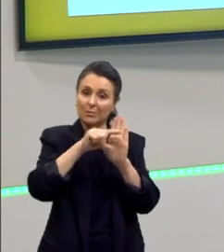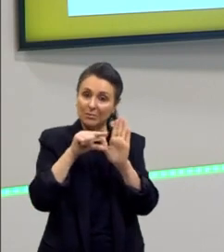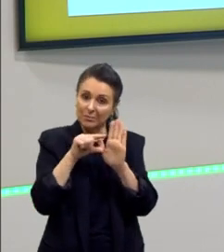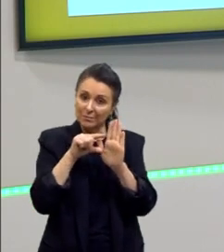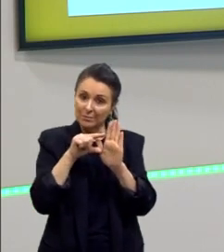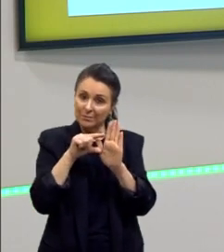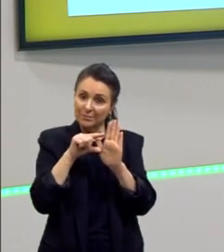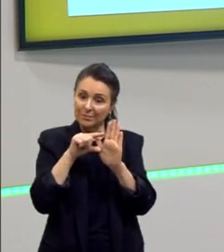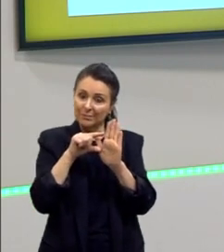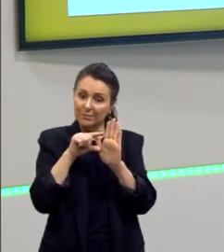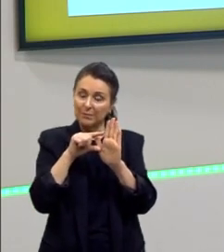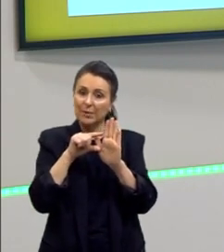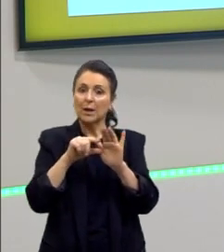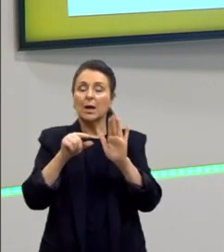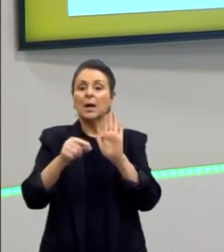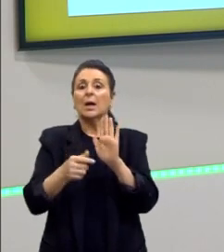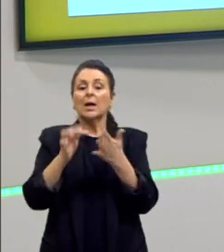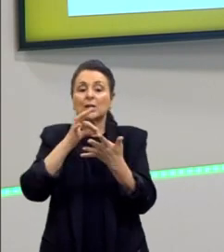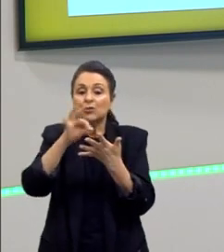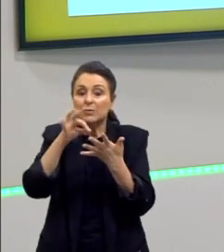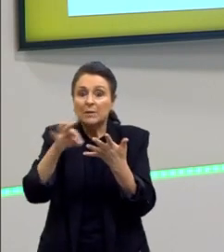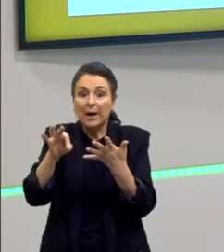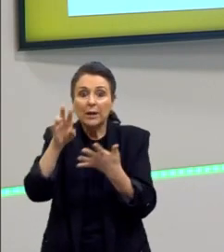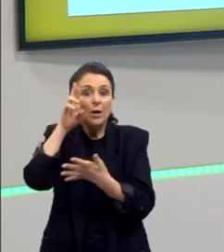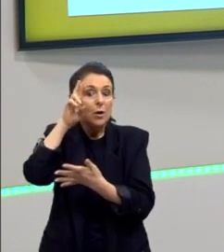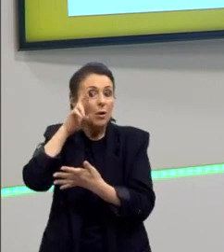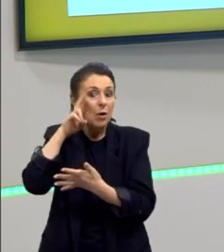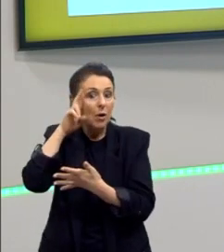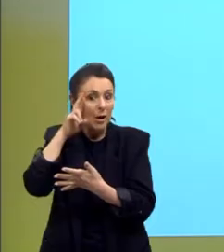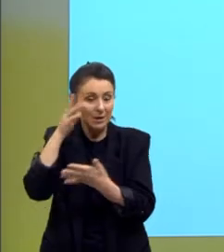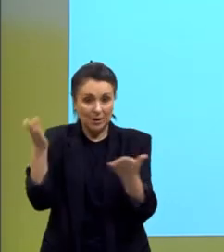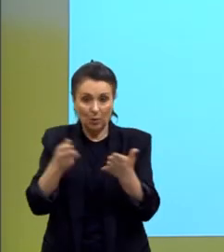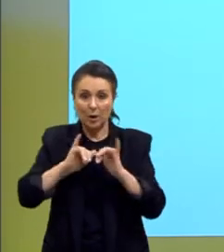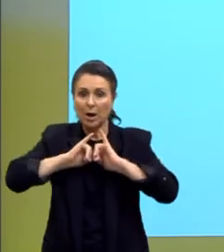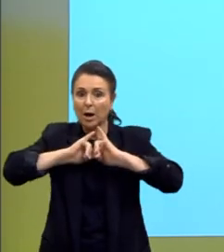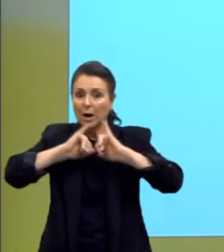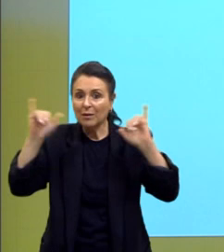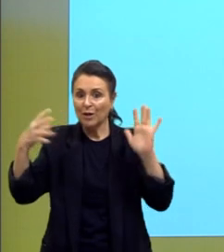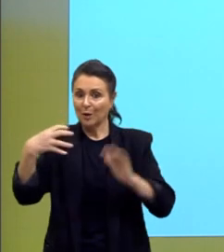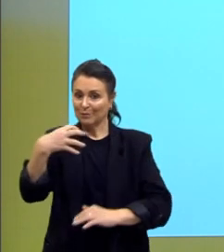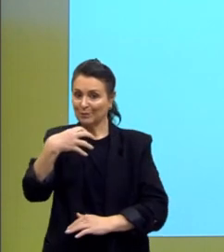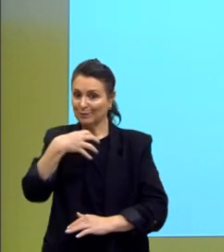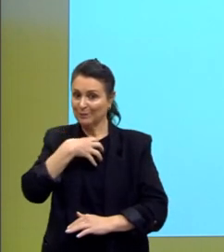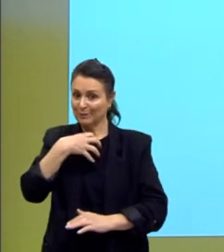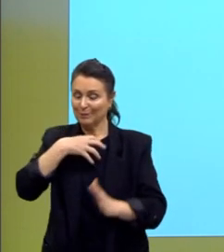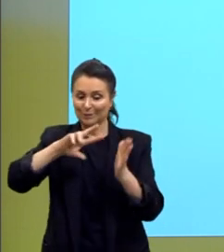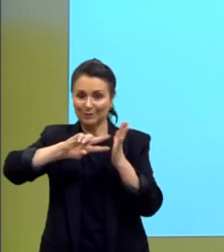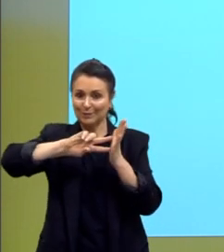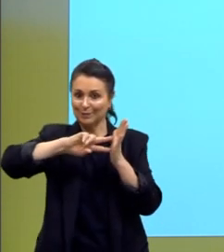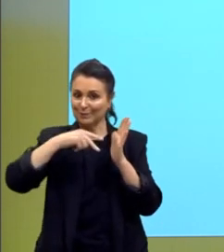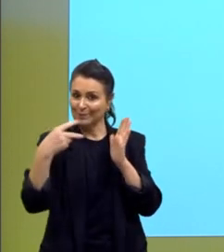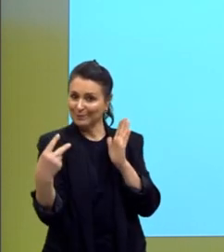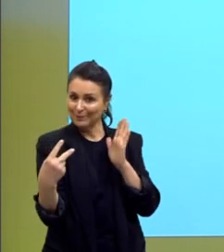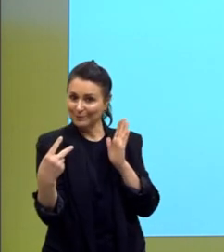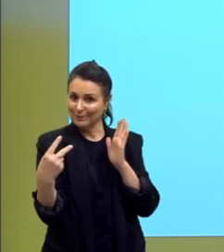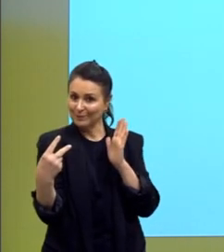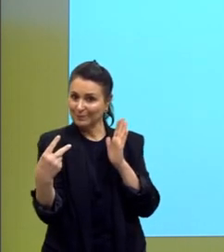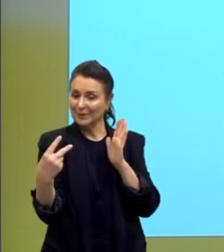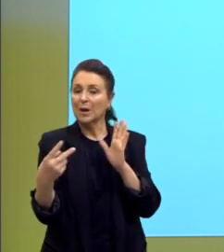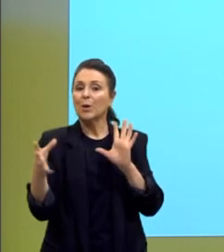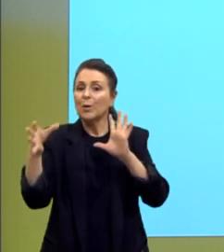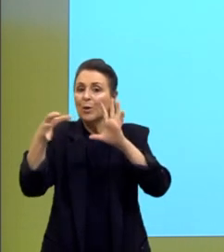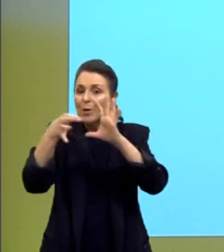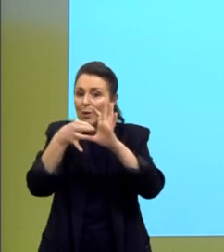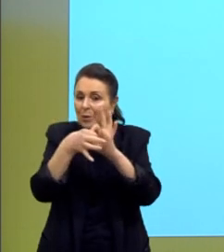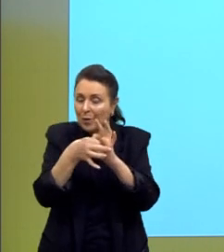parágrafo. Eu destaquei em rosa as informações semanticamente correspondentes que promovem a amarração da